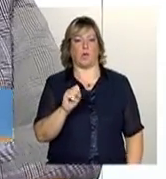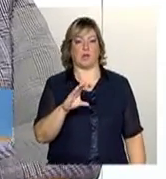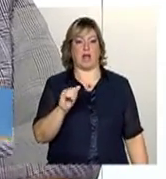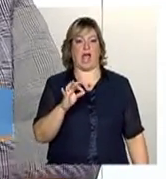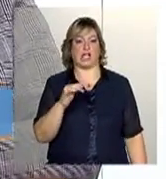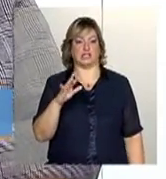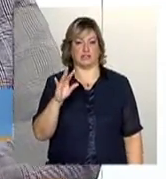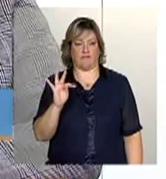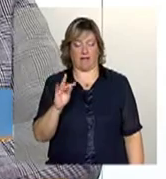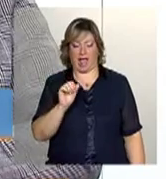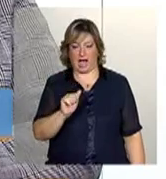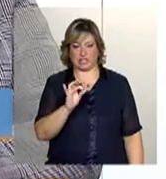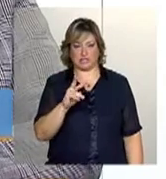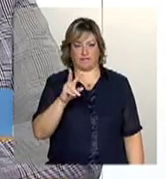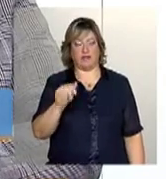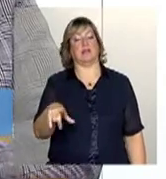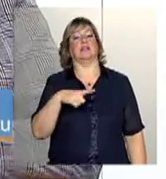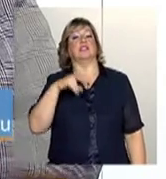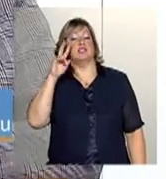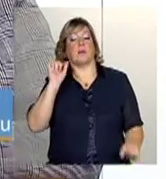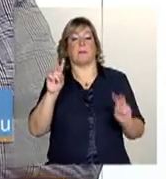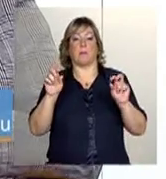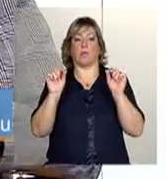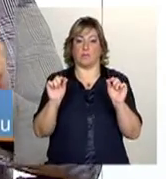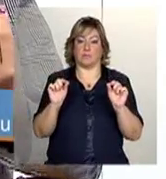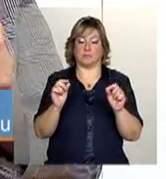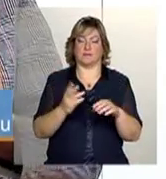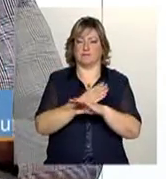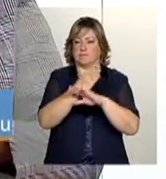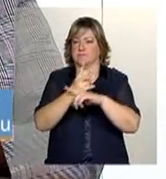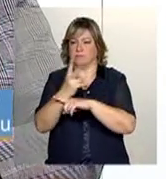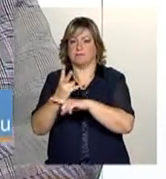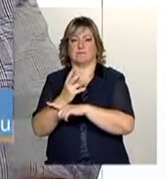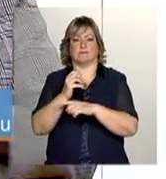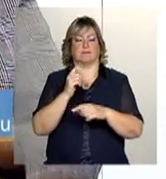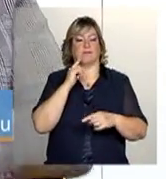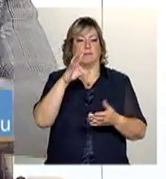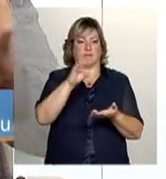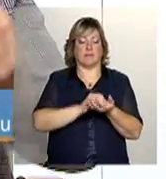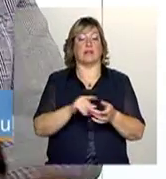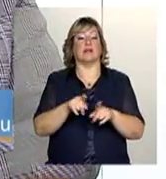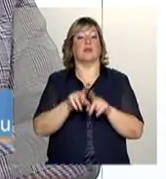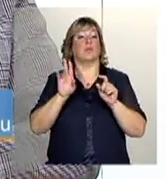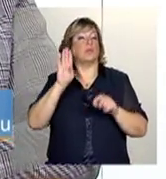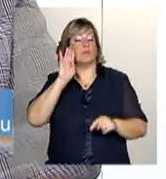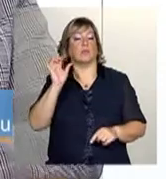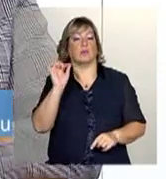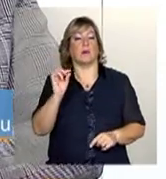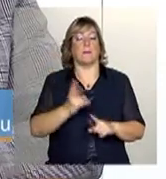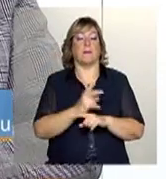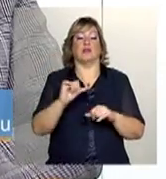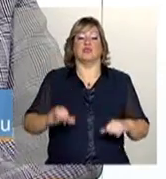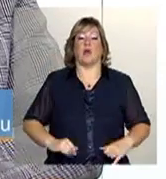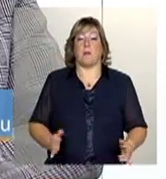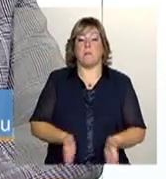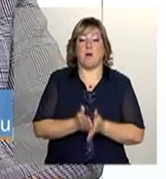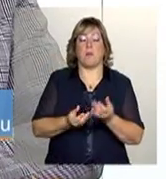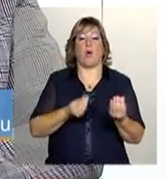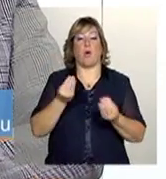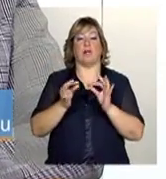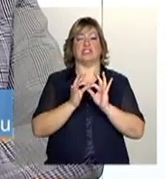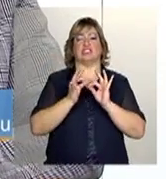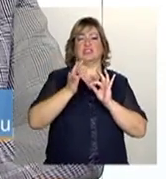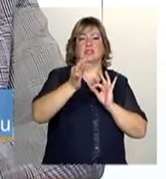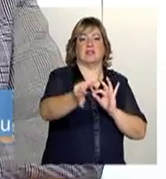fala. Eles têm a questão da pobreza, e têm a questão da sua forma diferente de viver, ou muitas vezes da distância.